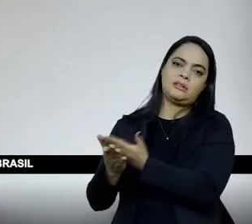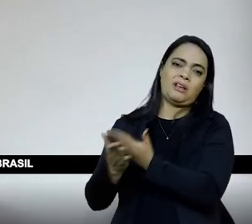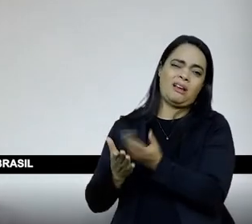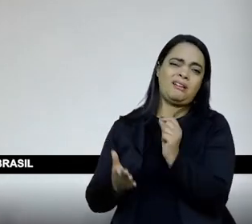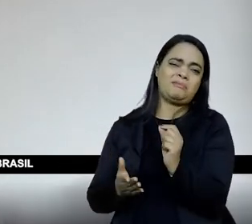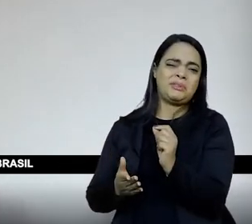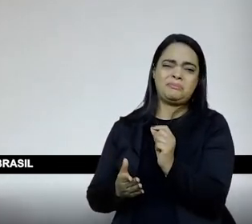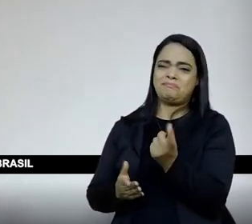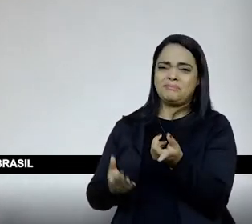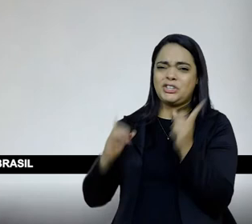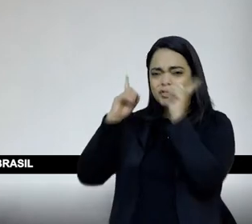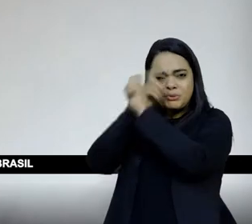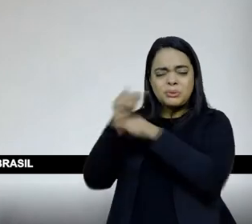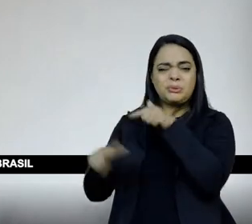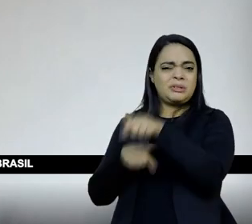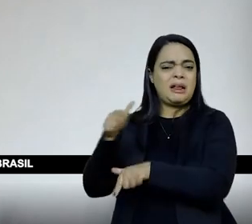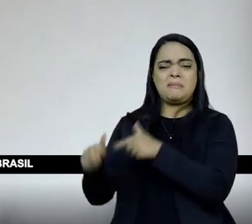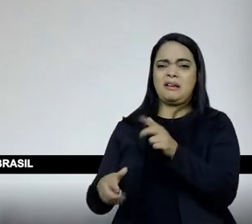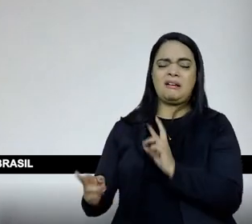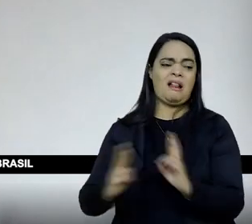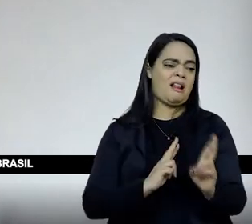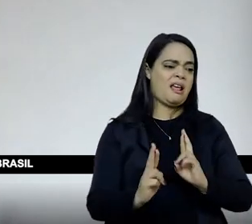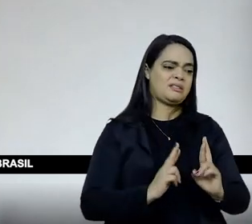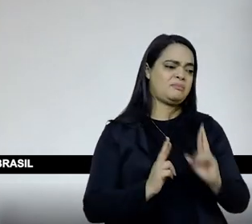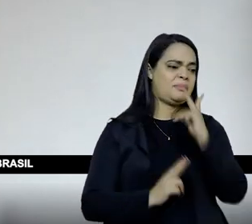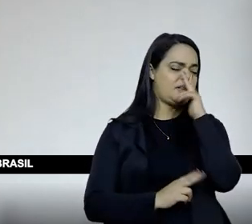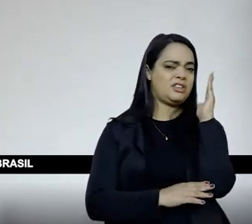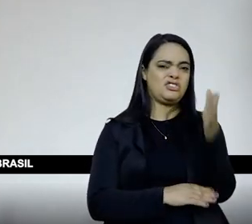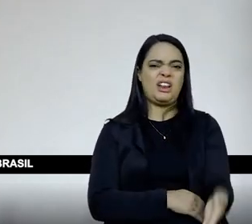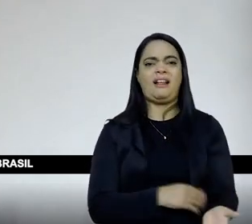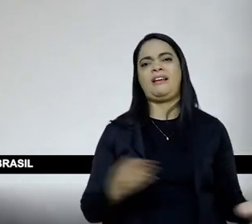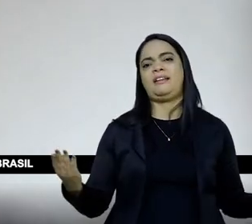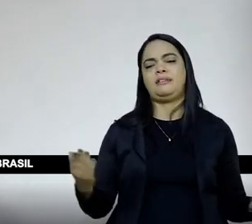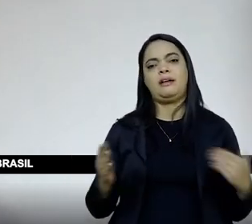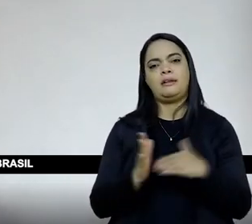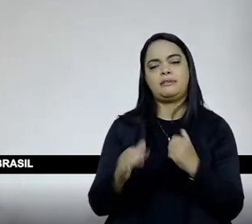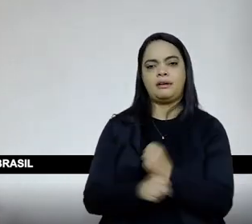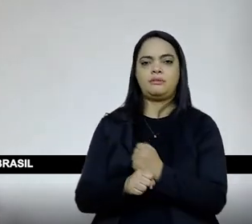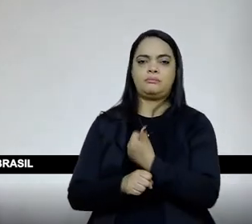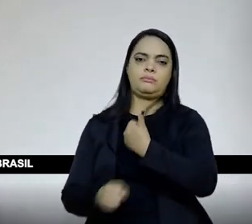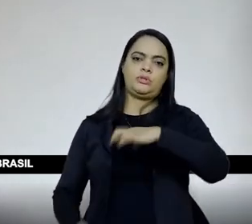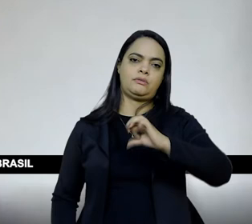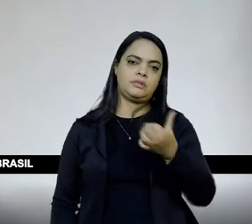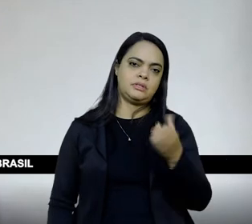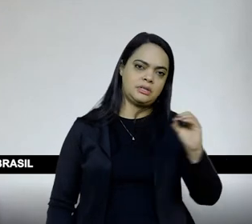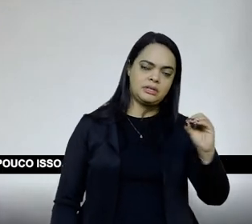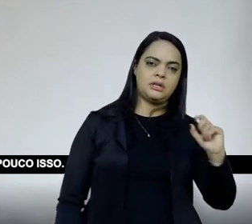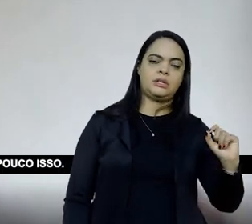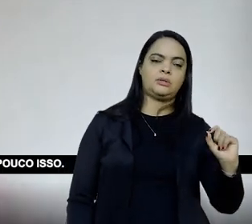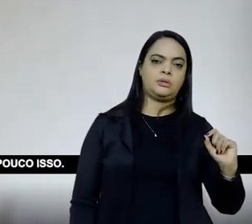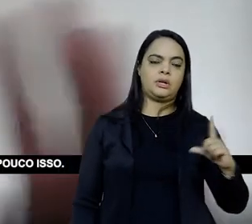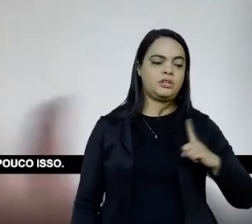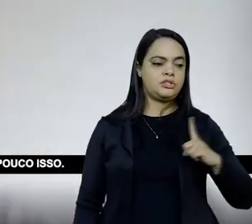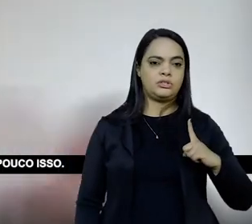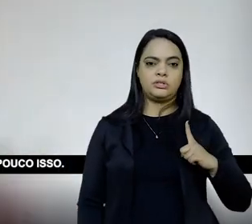né, então, a relação é direta, né, quando você pensa até os anos 60 o que era o material didático, isso vai para o Brasil e para o